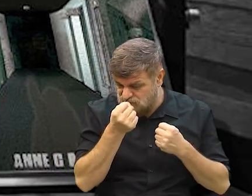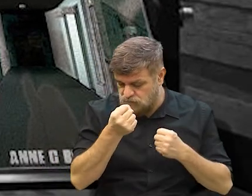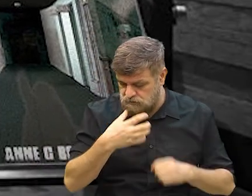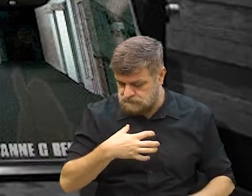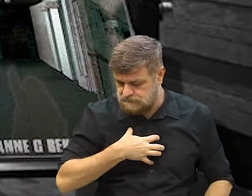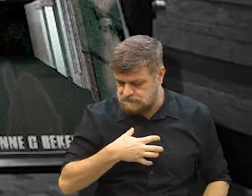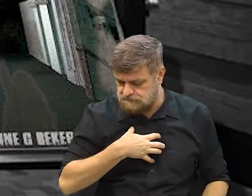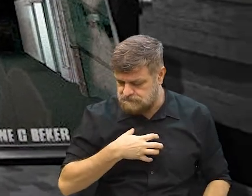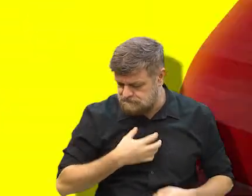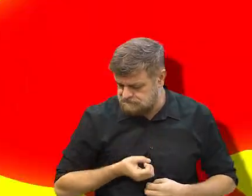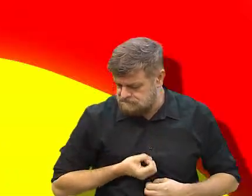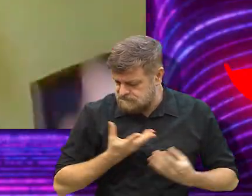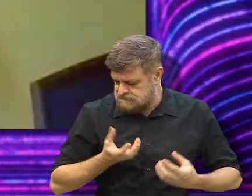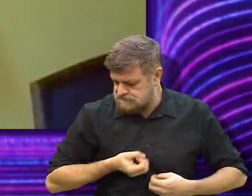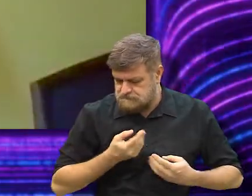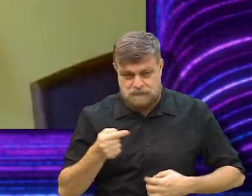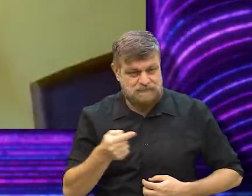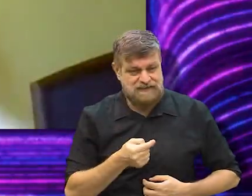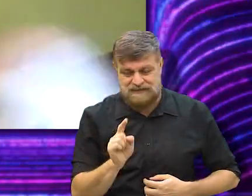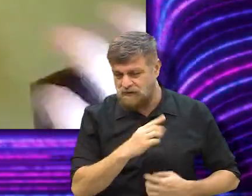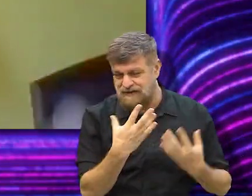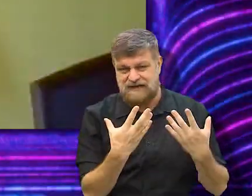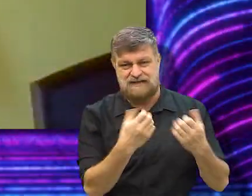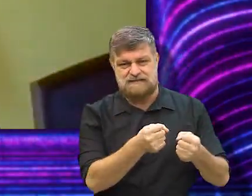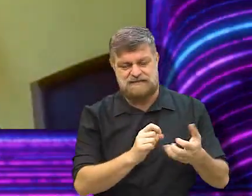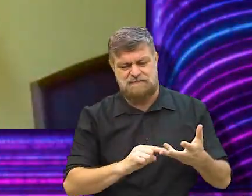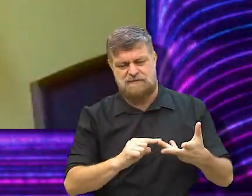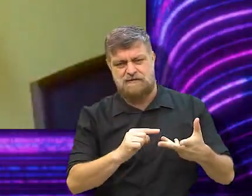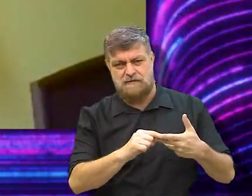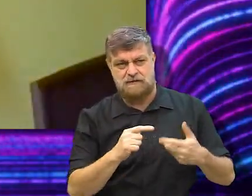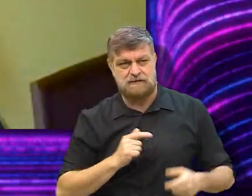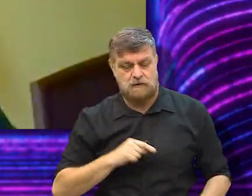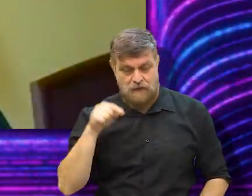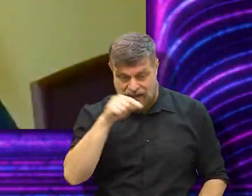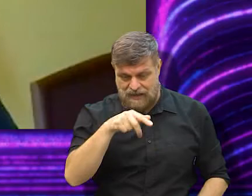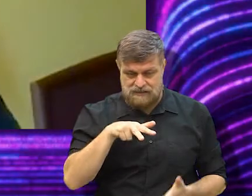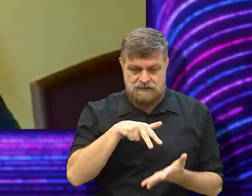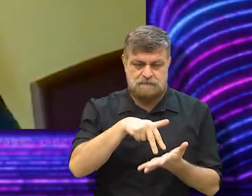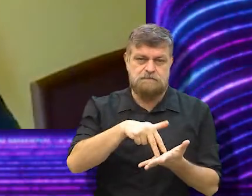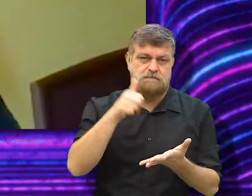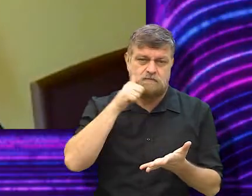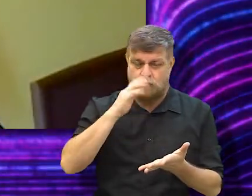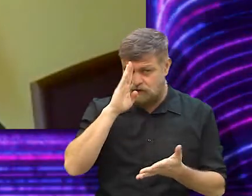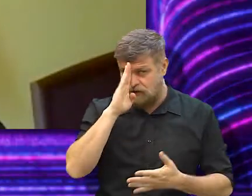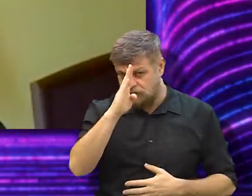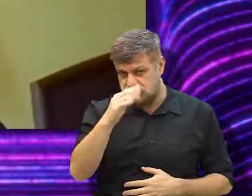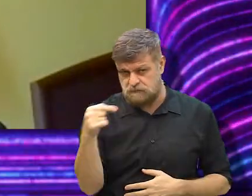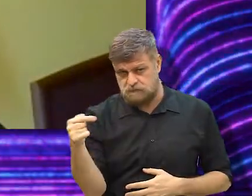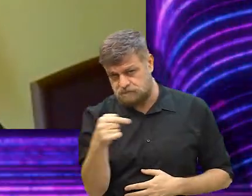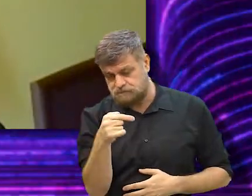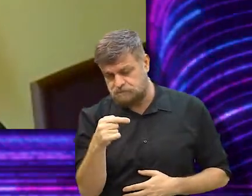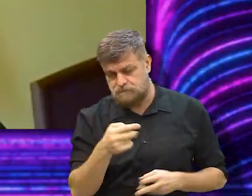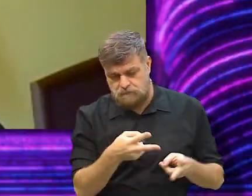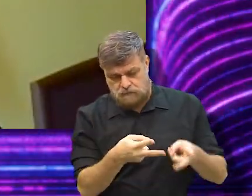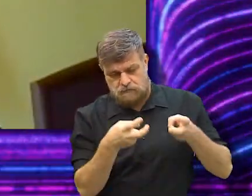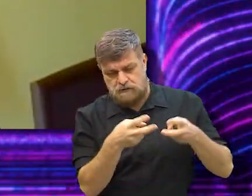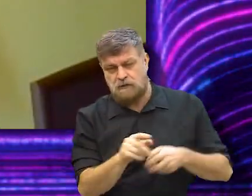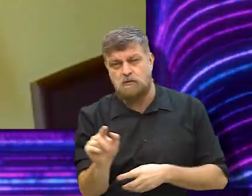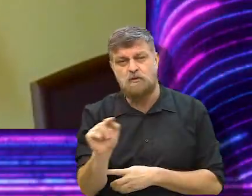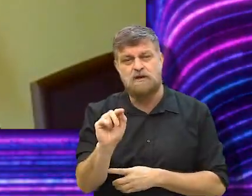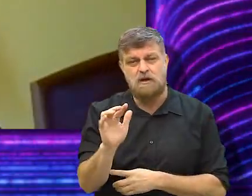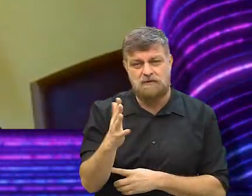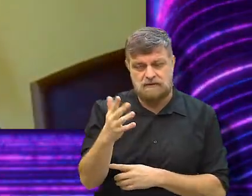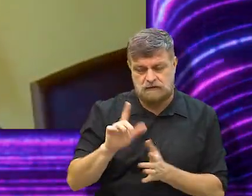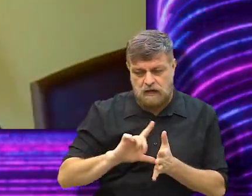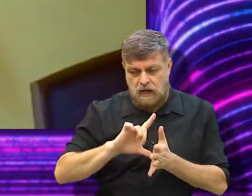intensa em tudo que ela faz, ela responde, ela não aceita as coisas, então essa é minha protagonista, e ela acaba se vendo numa